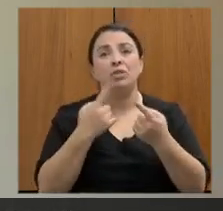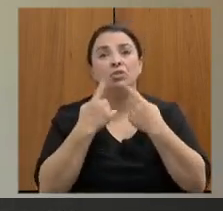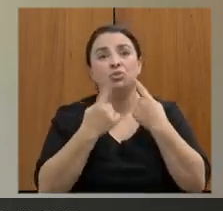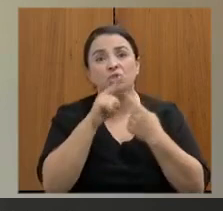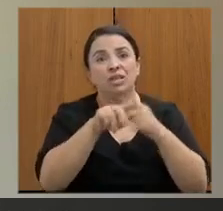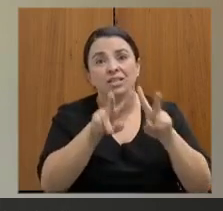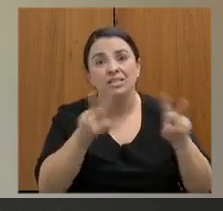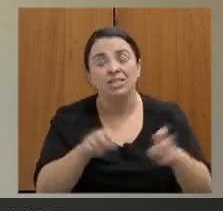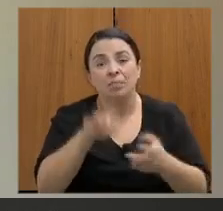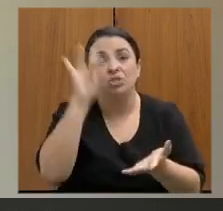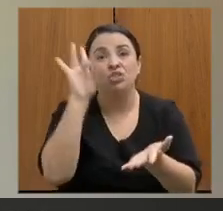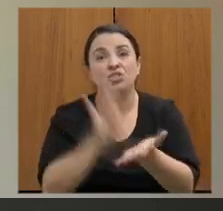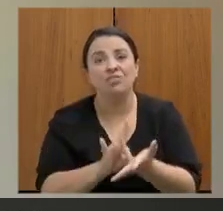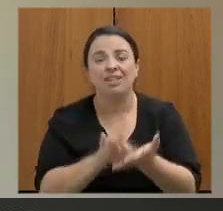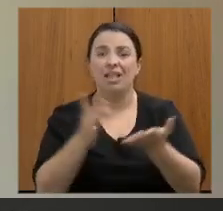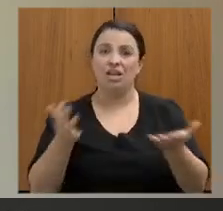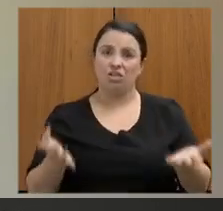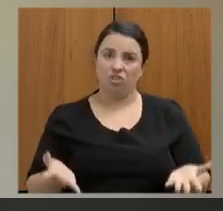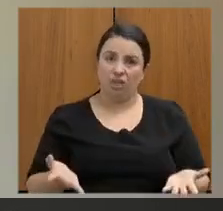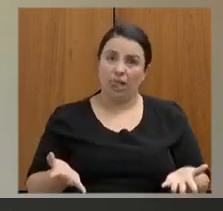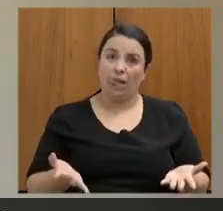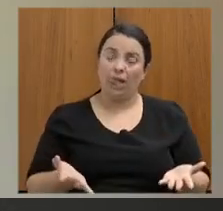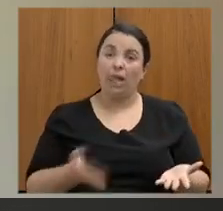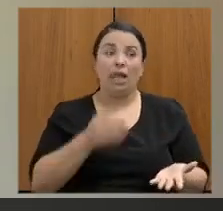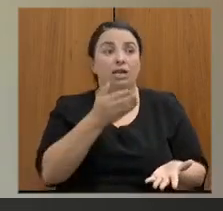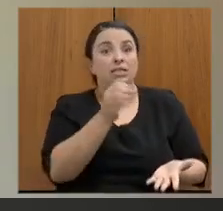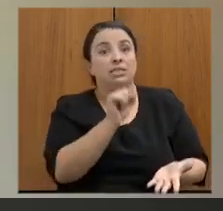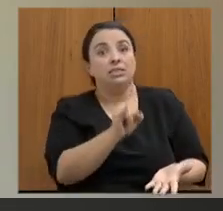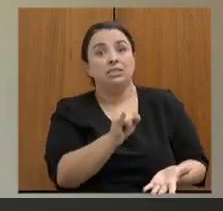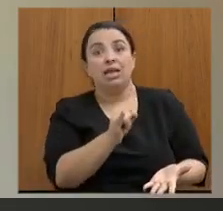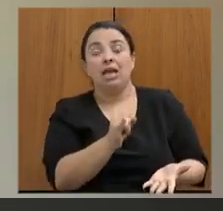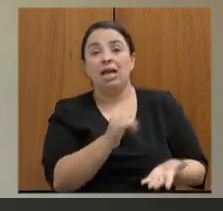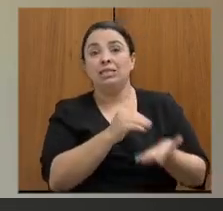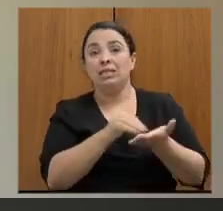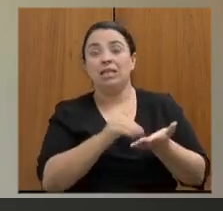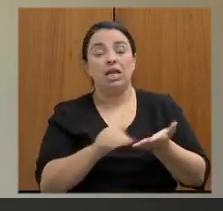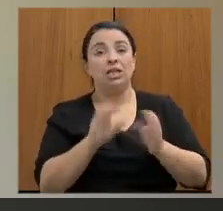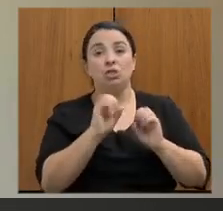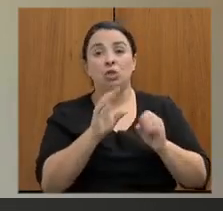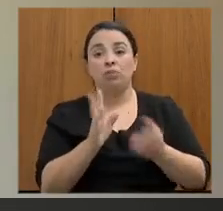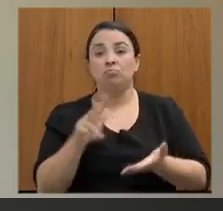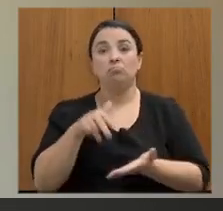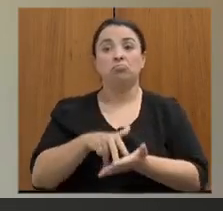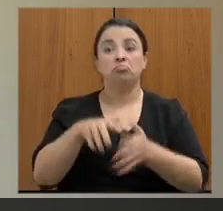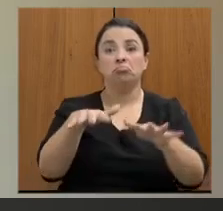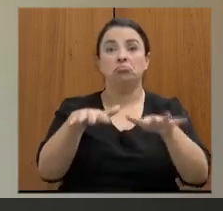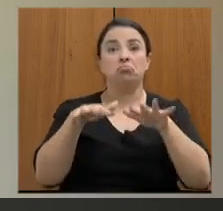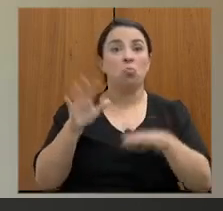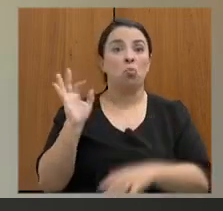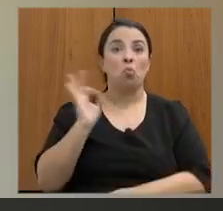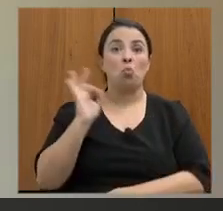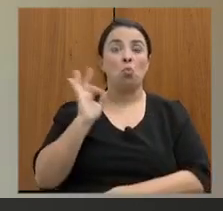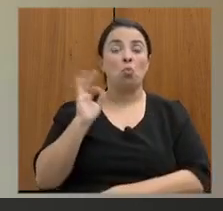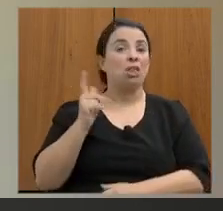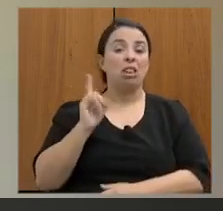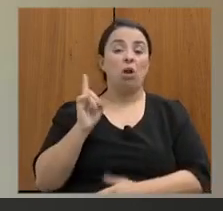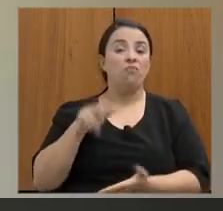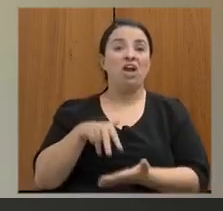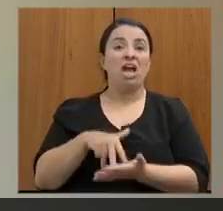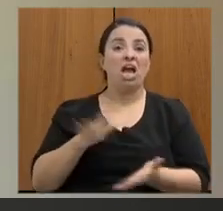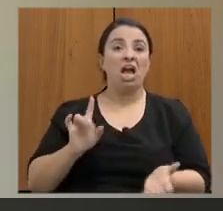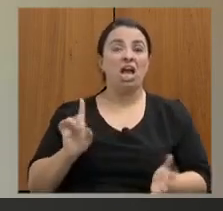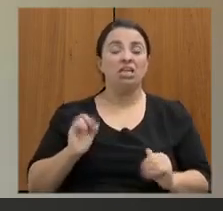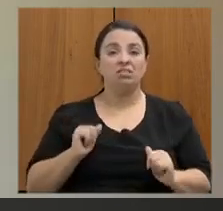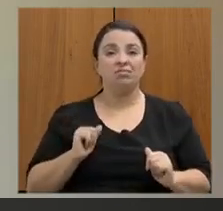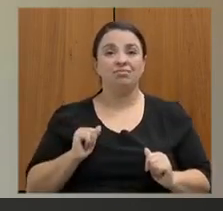assuntos dado que a Secretaria de Educação não comparece às audiências públicas não são só as convocadas